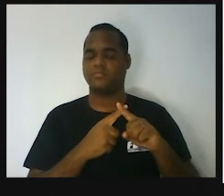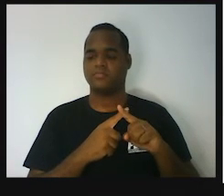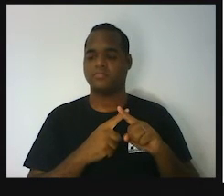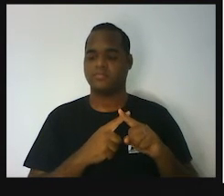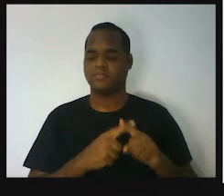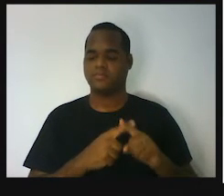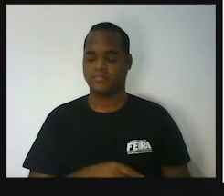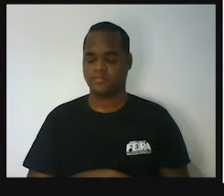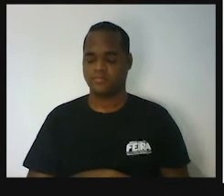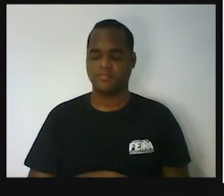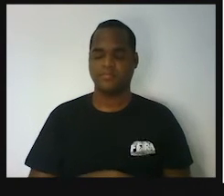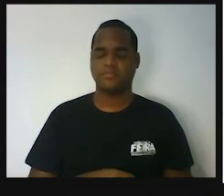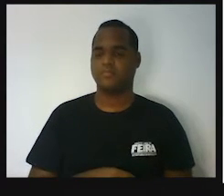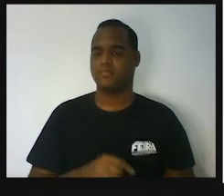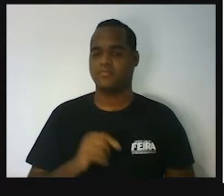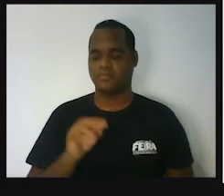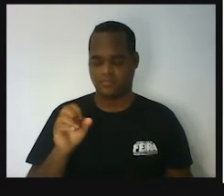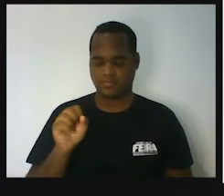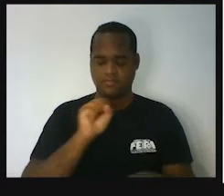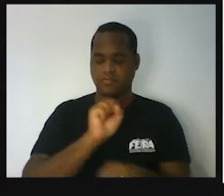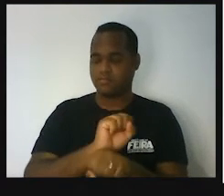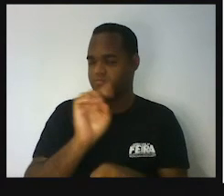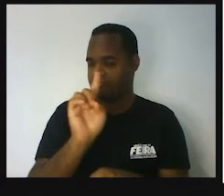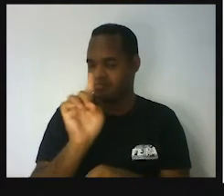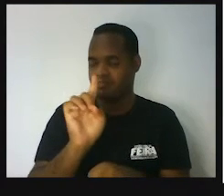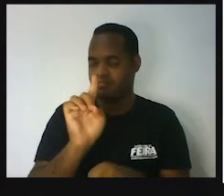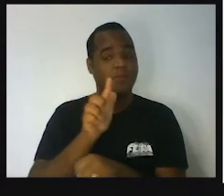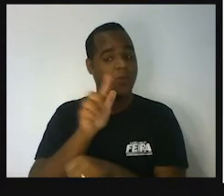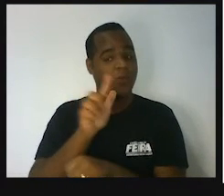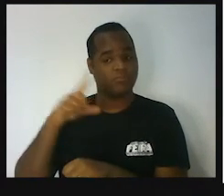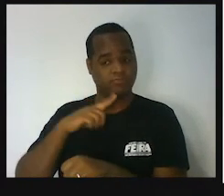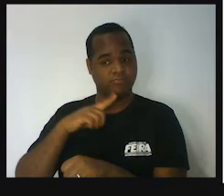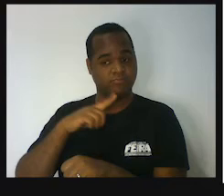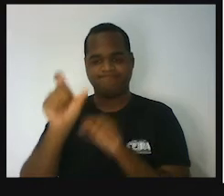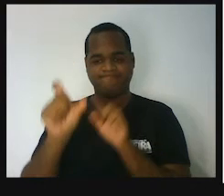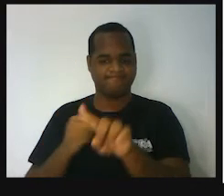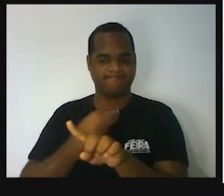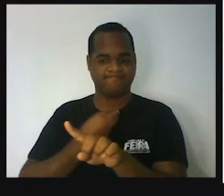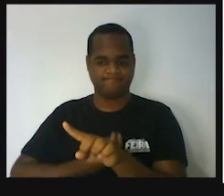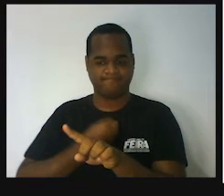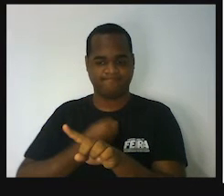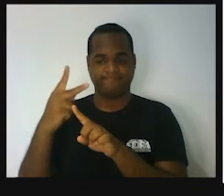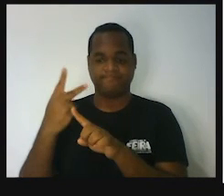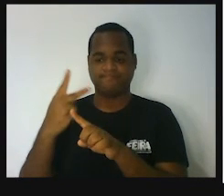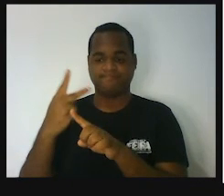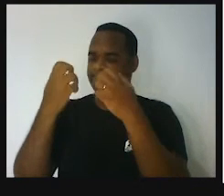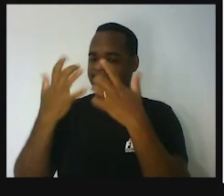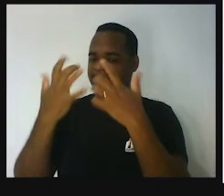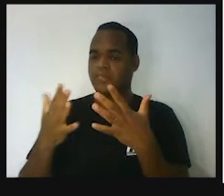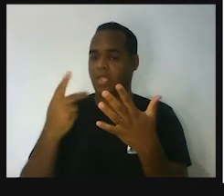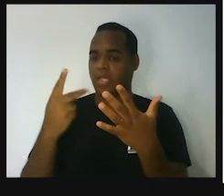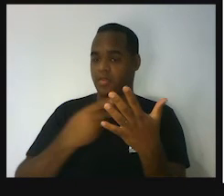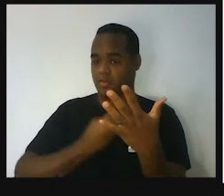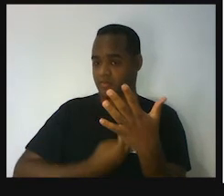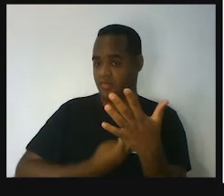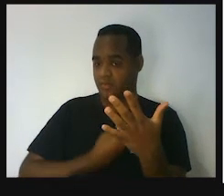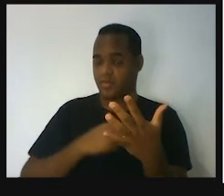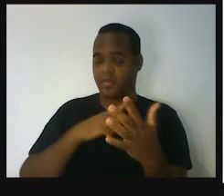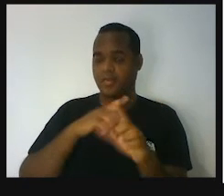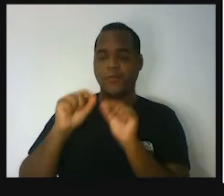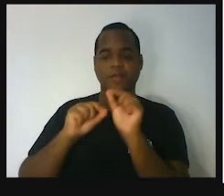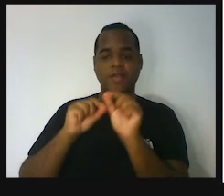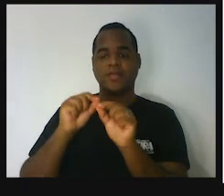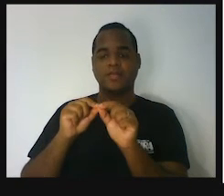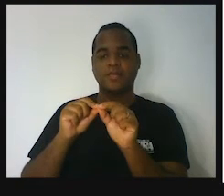Só que não vai parar por aqui. Vai ter mais uma parte da vida dele, onde ele viveu um